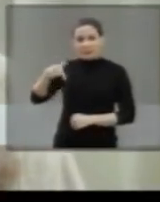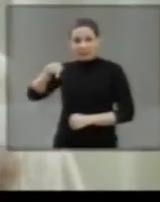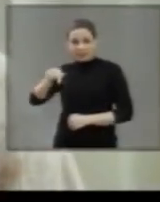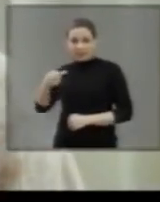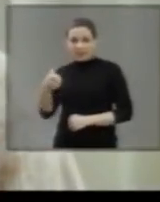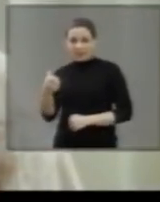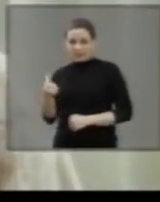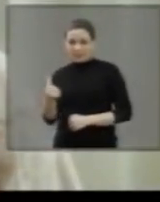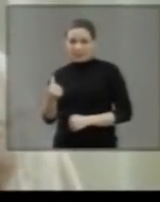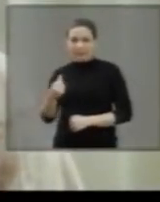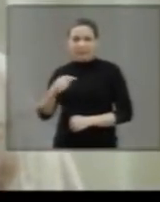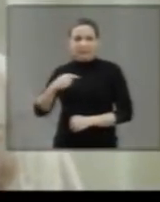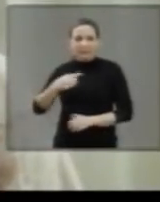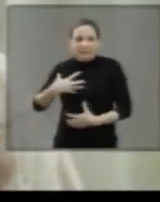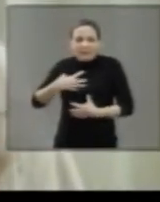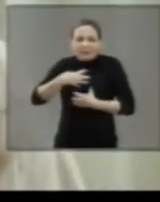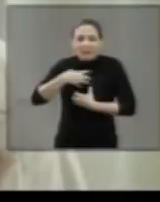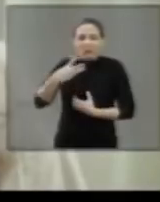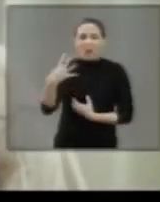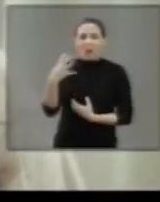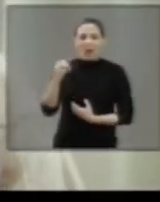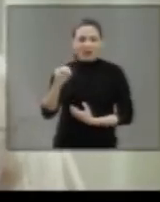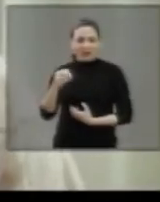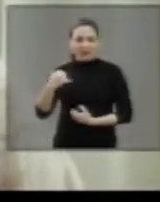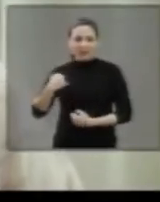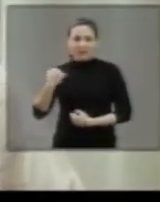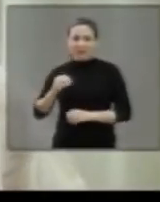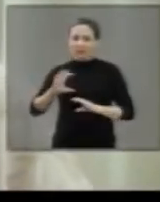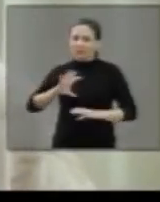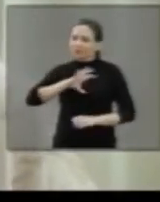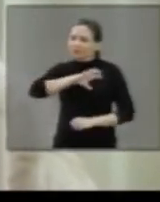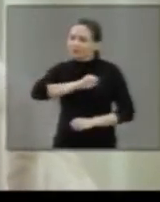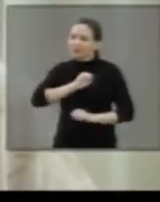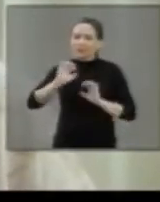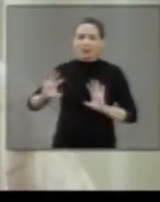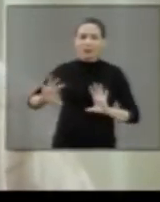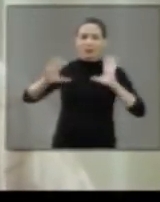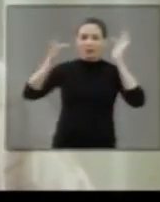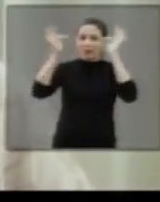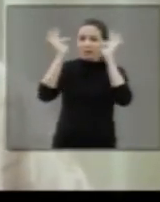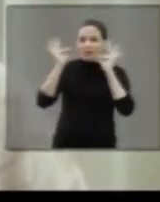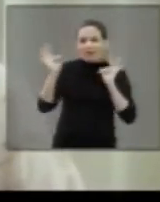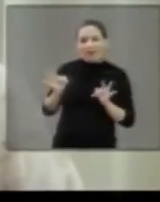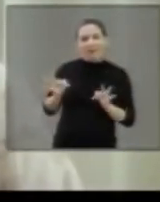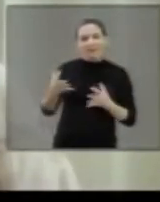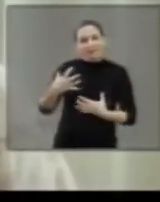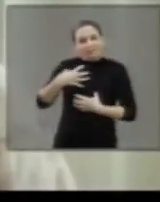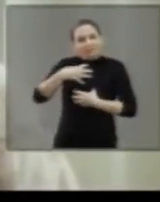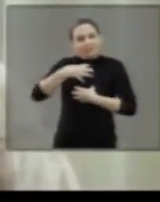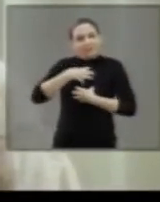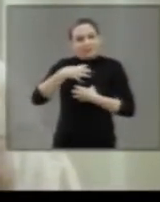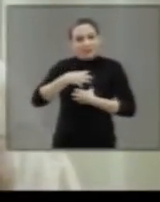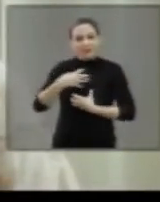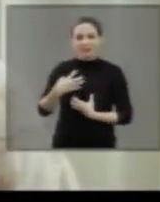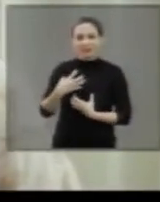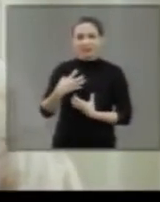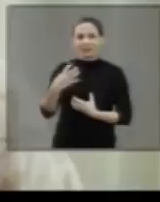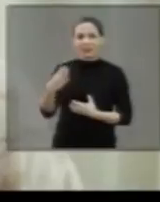76 anos, mas minha cabeça é de 40. Eu adorei o evento aqui, a gente ficou muito feliz.